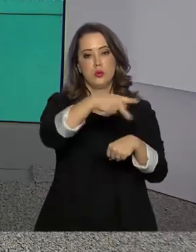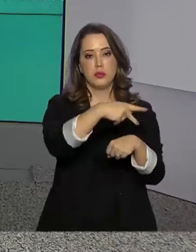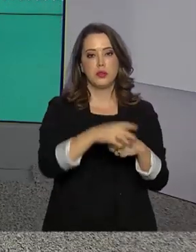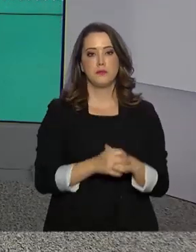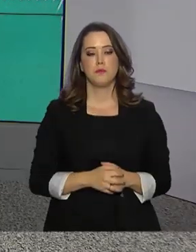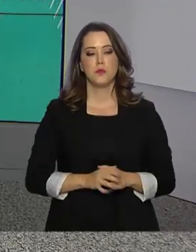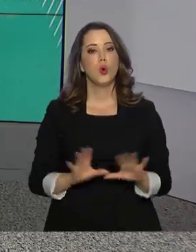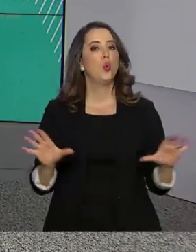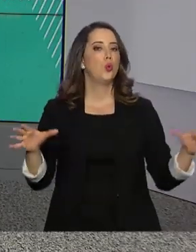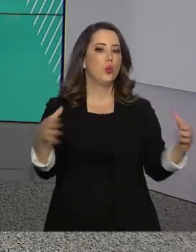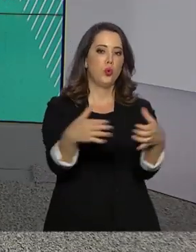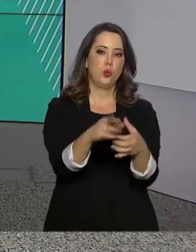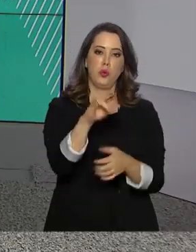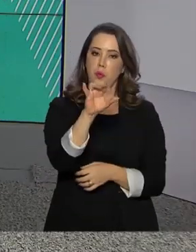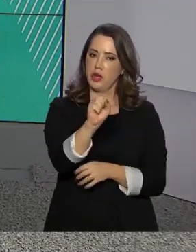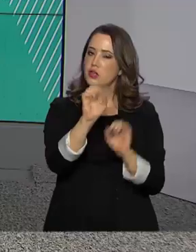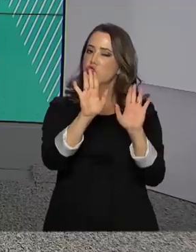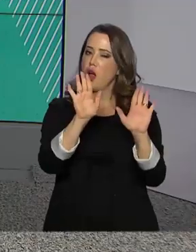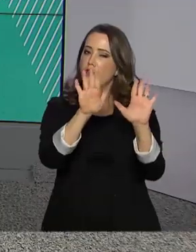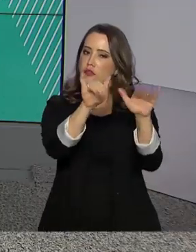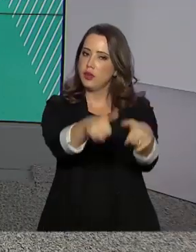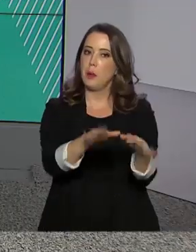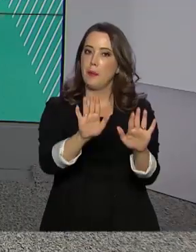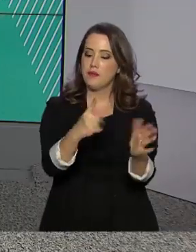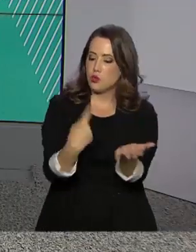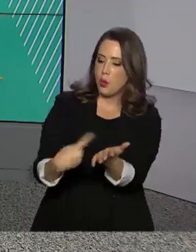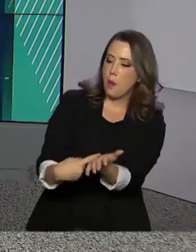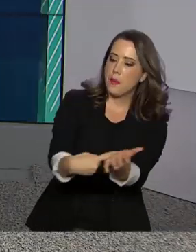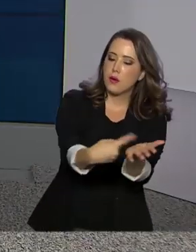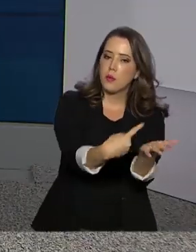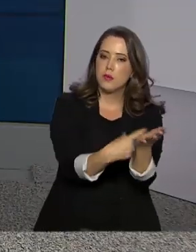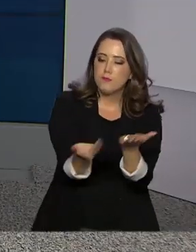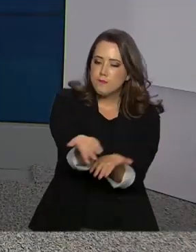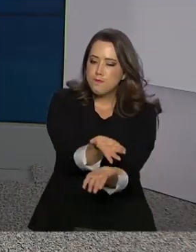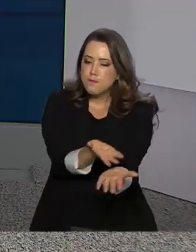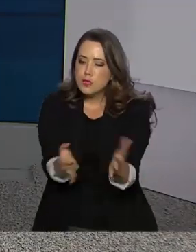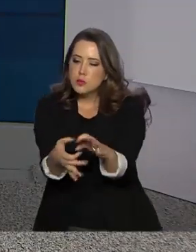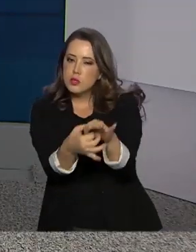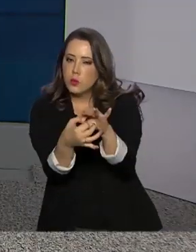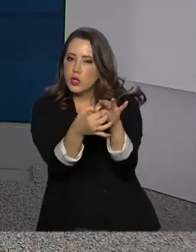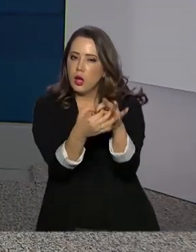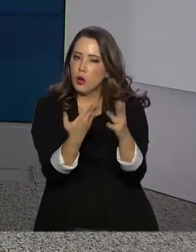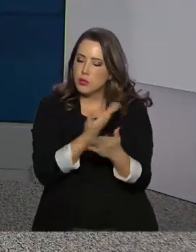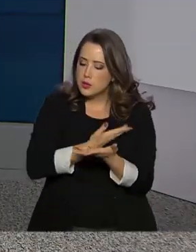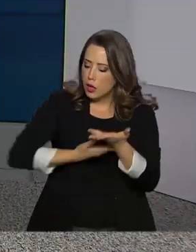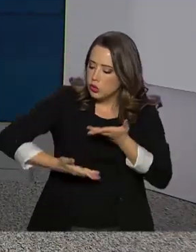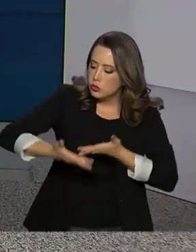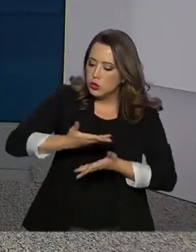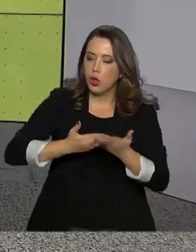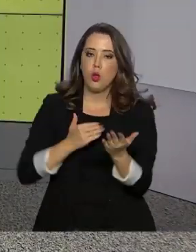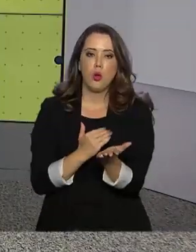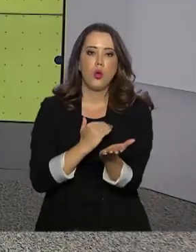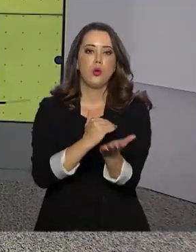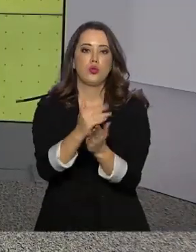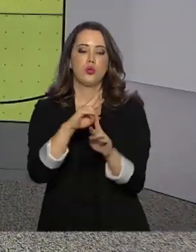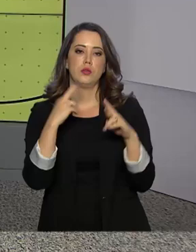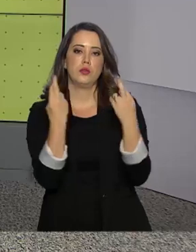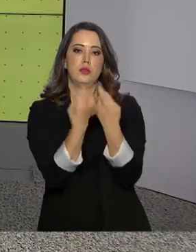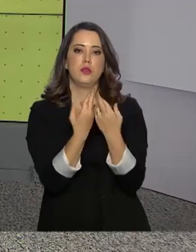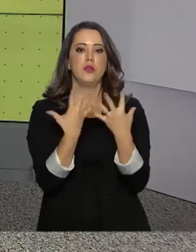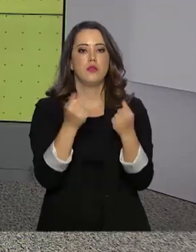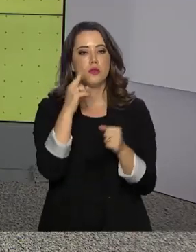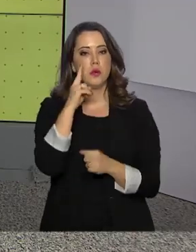Bom, a Cúpula do BRICS já terminou, mas as negociações para aproximação entre os países continuam com as reuniões bilaterais.